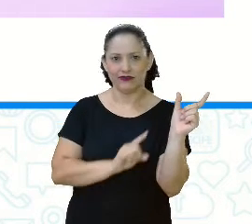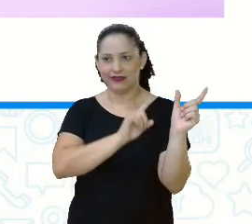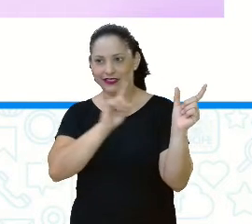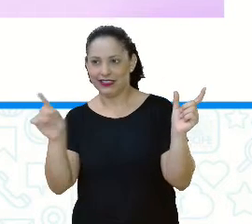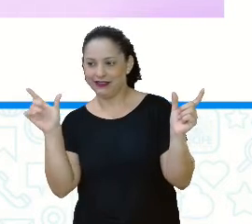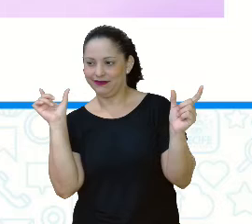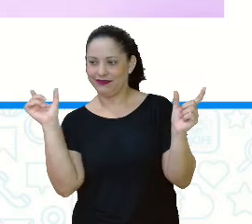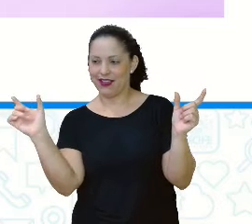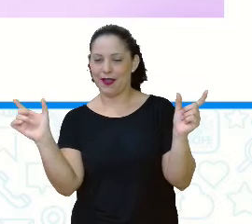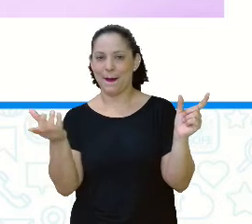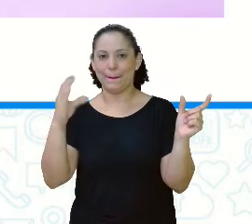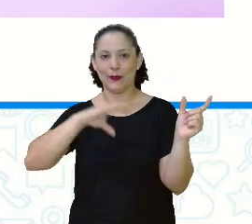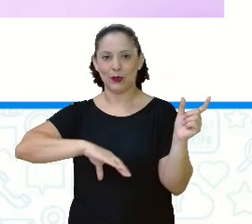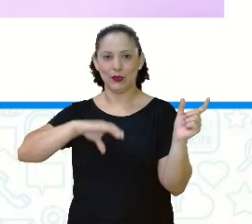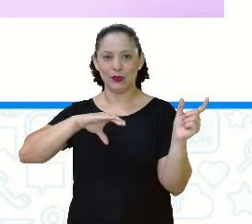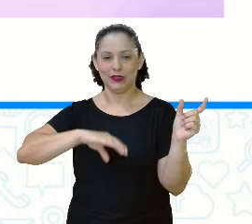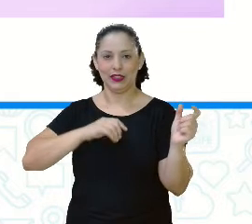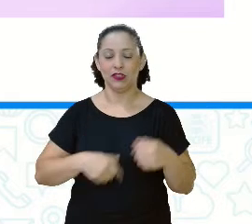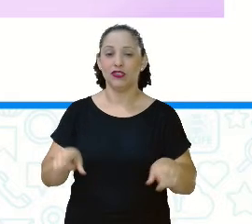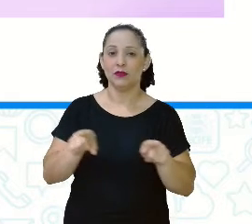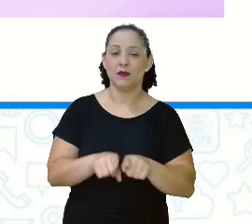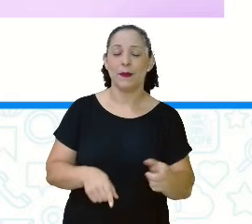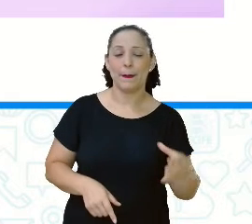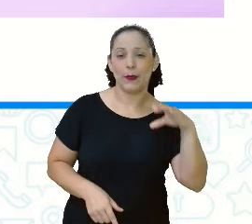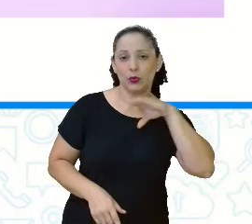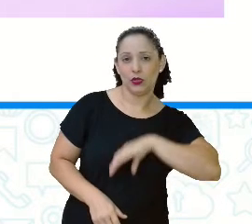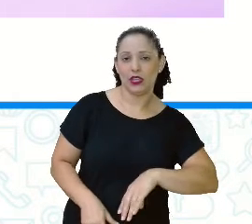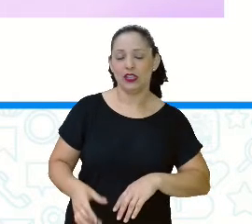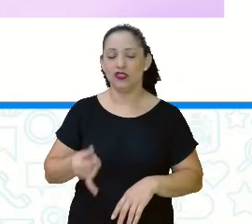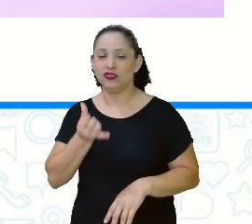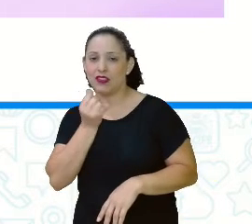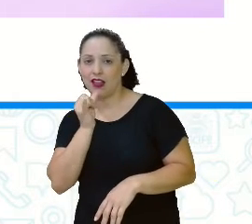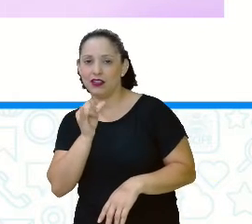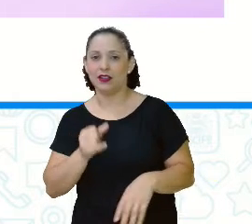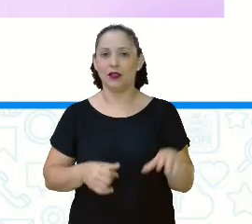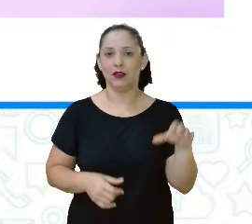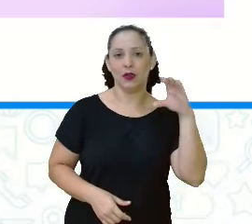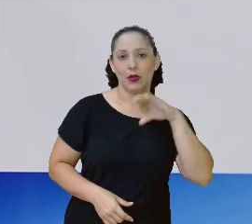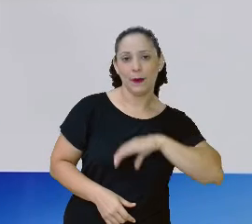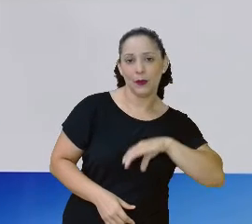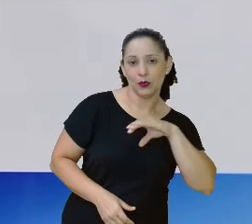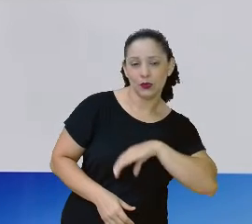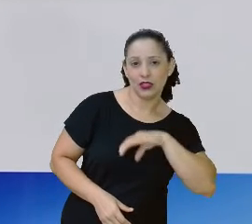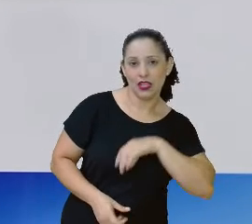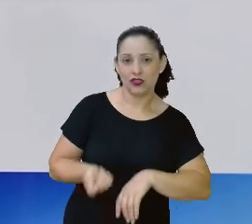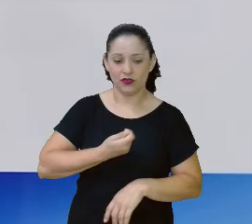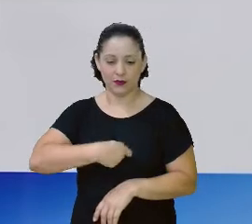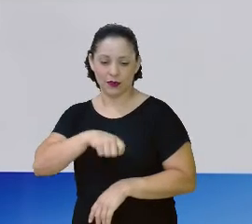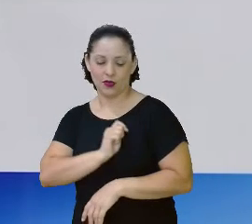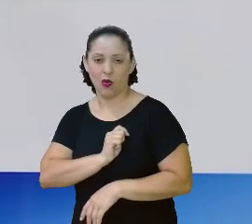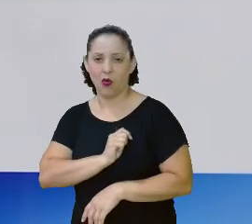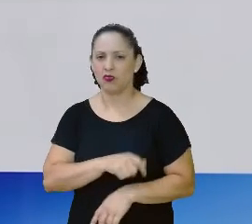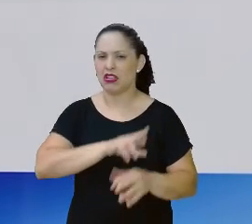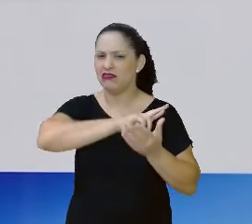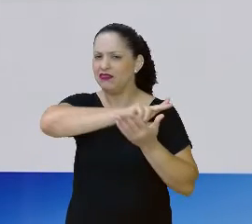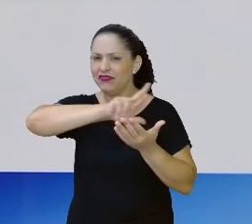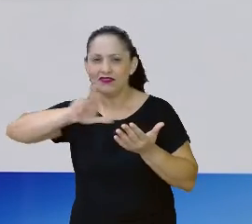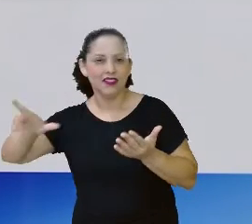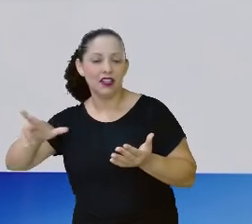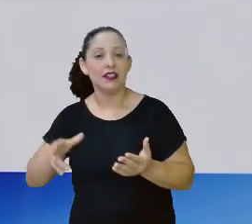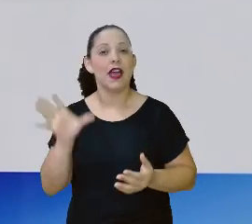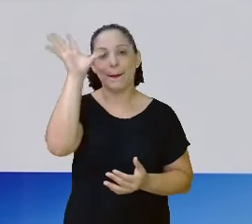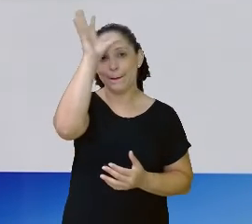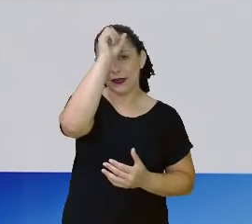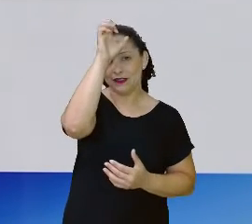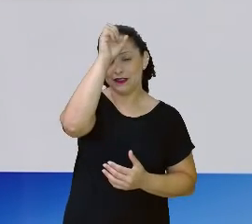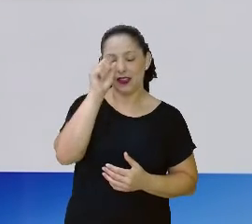palavra em português. Português, italiano, português, espanhol. Então, você que tem aquele desejo de aprender outros idiomas, é uma